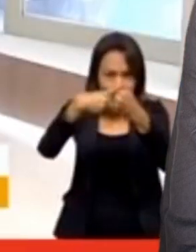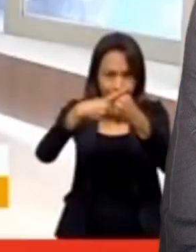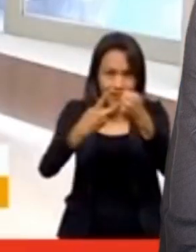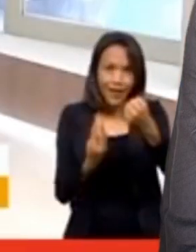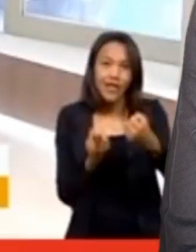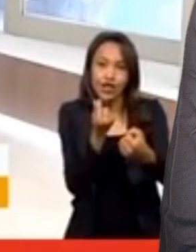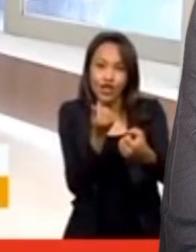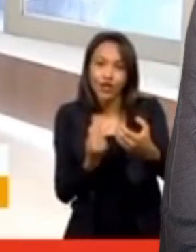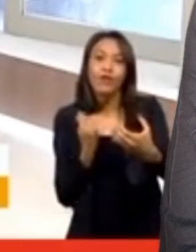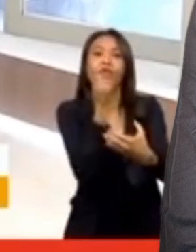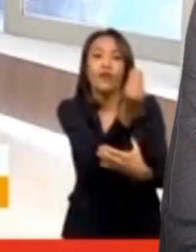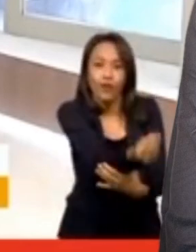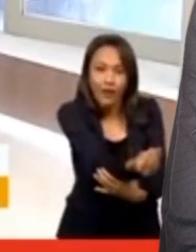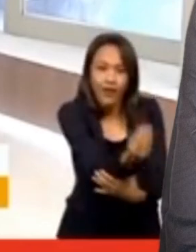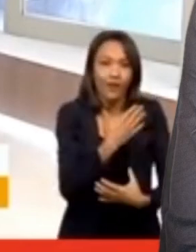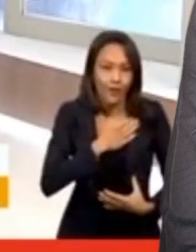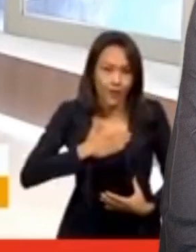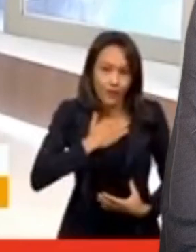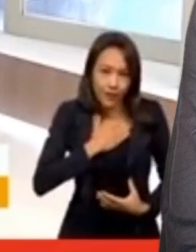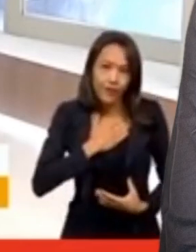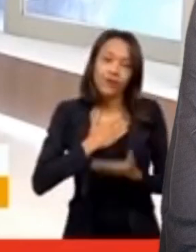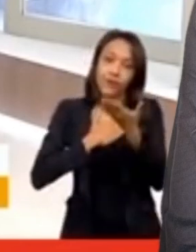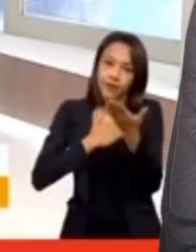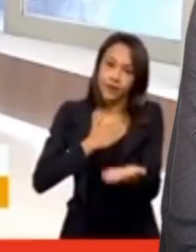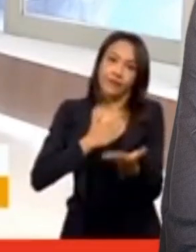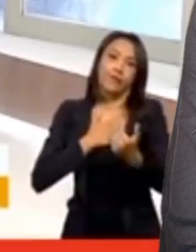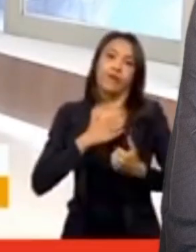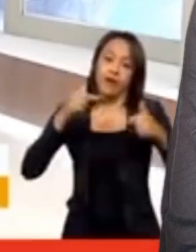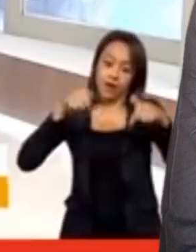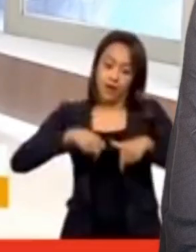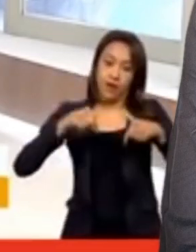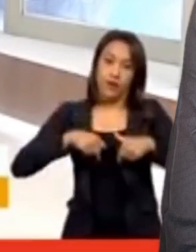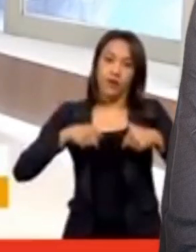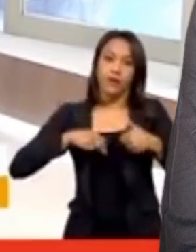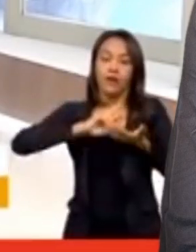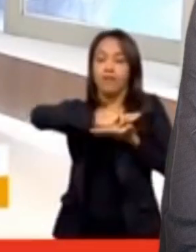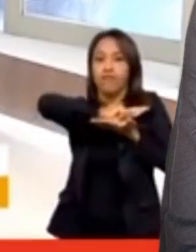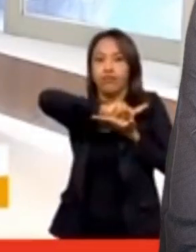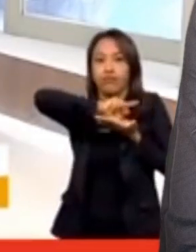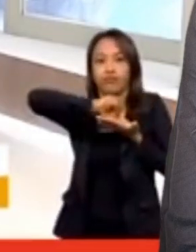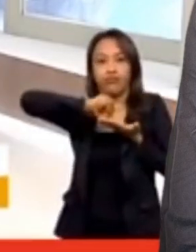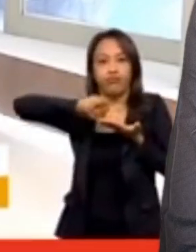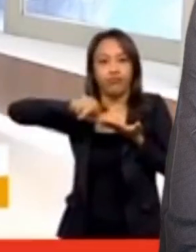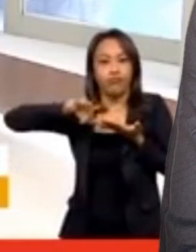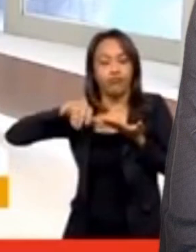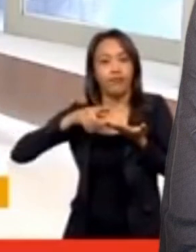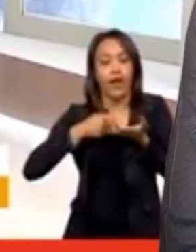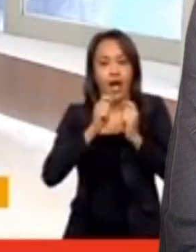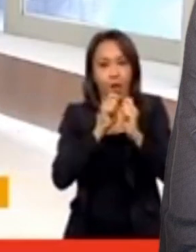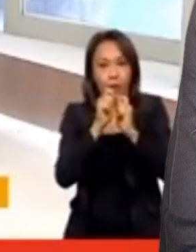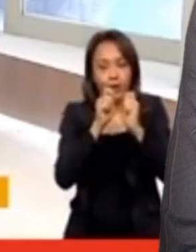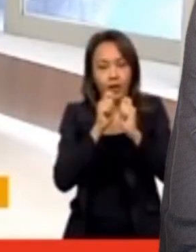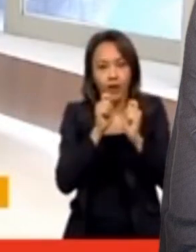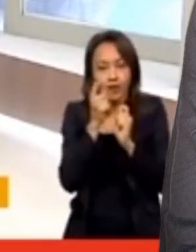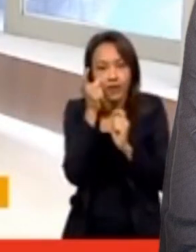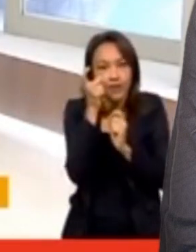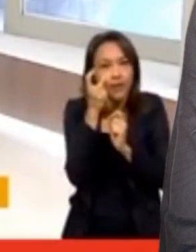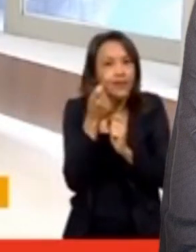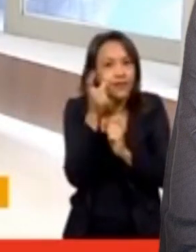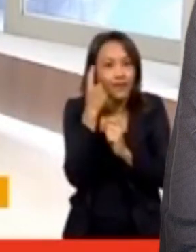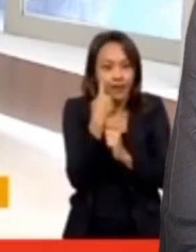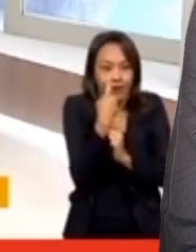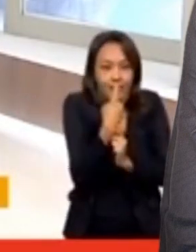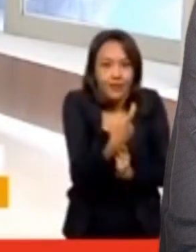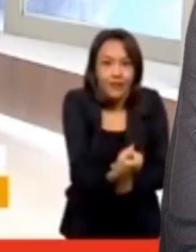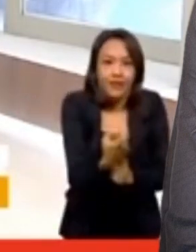imediatamente? Legal, né? Gostou? Pois é, meu amigo, o Repórter Brasil está cheinho de reportagens super interessantes, como essa aí que você